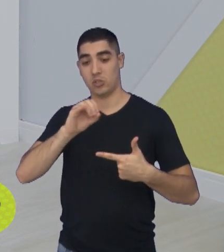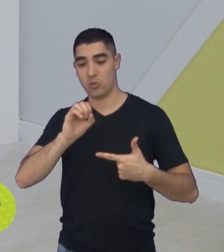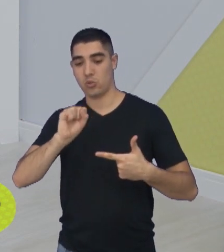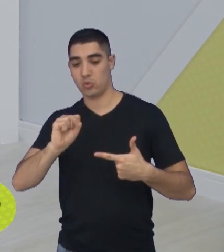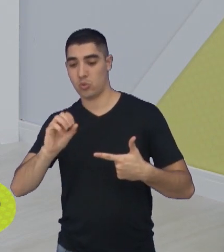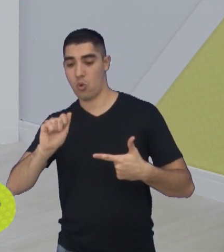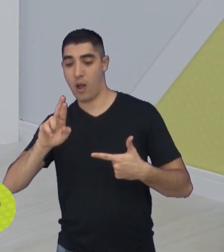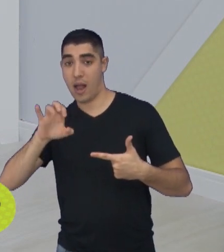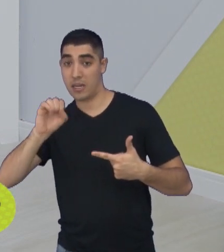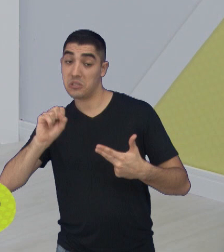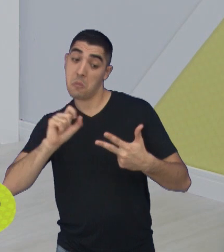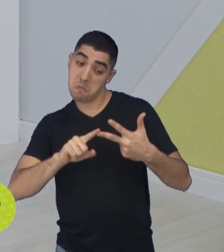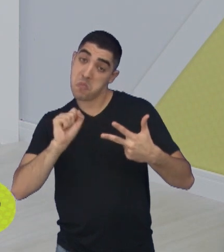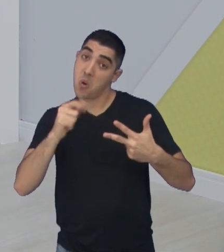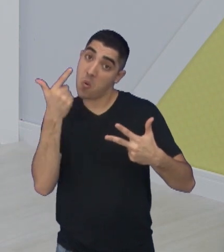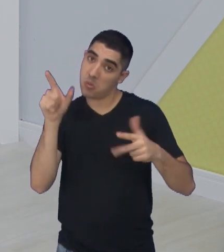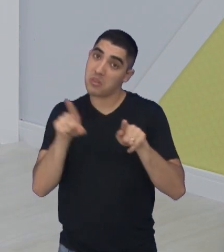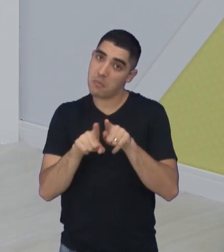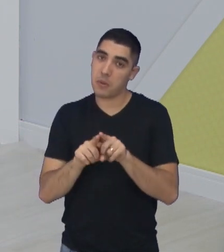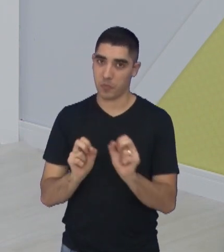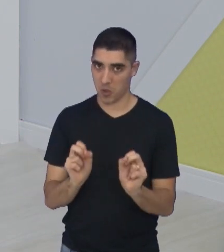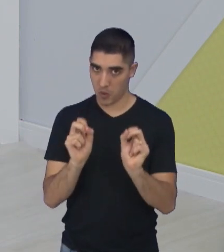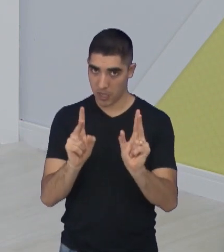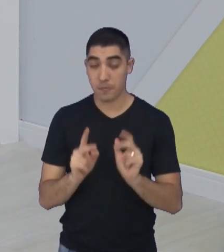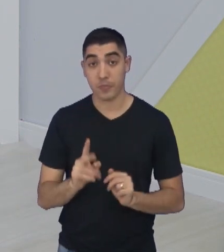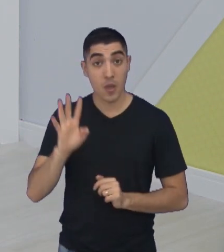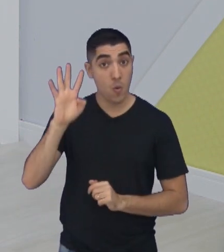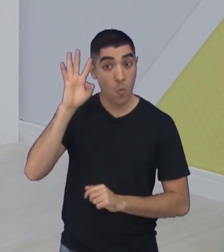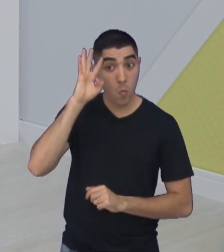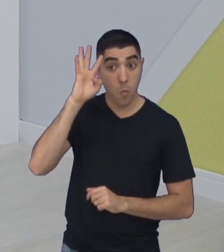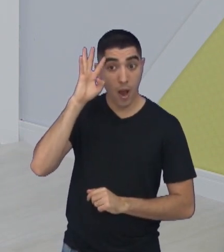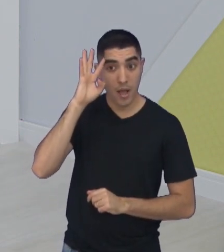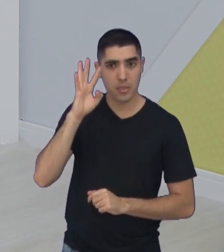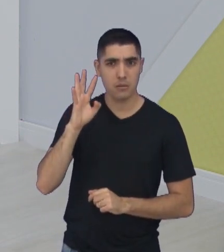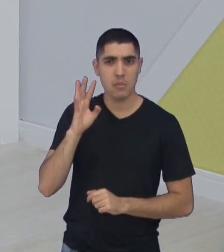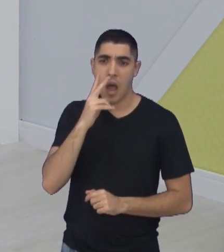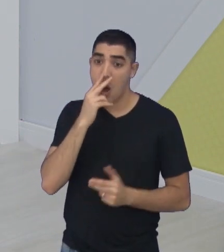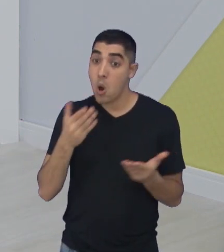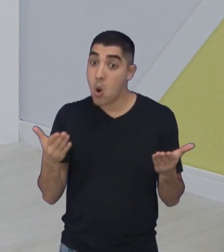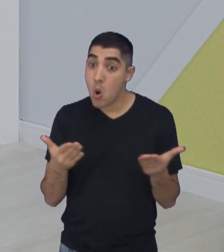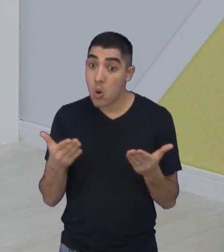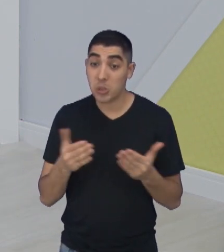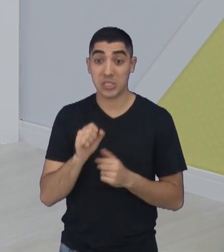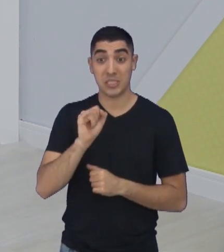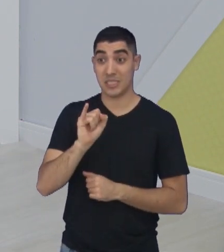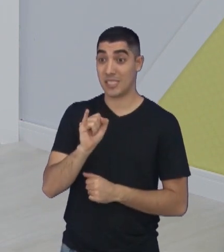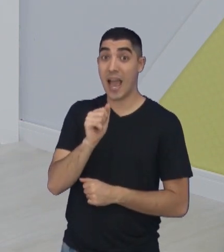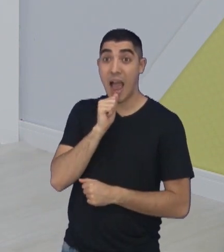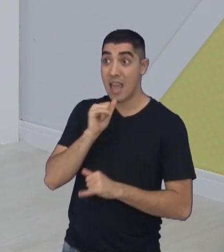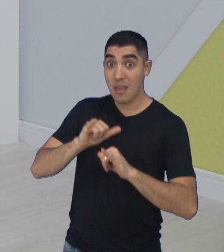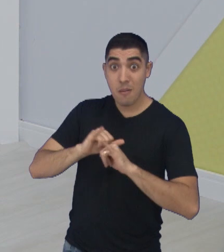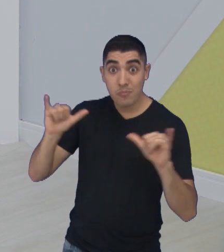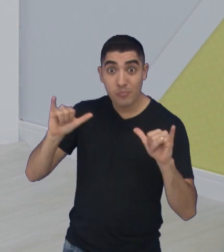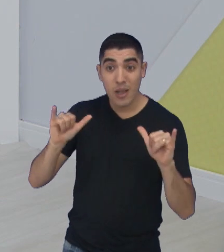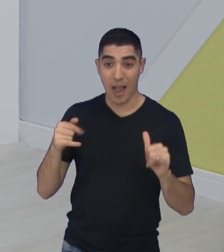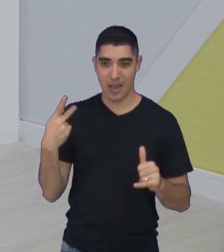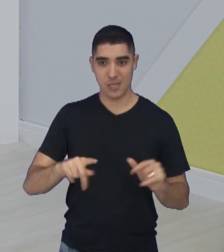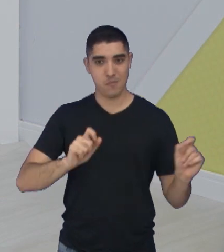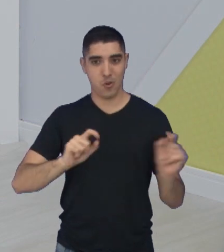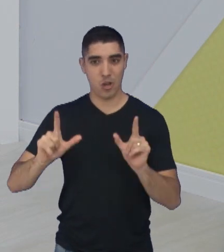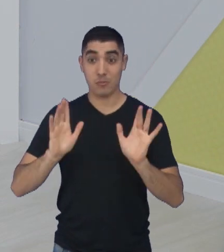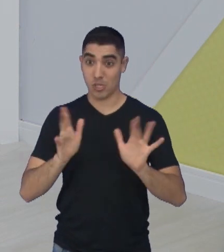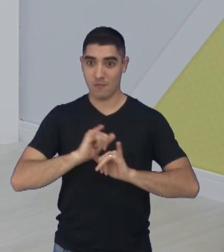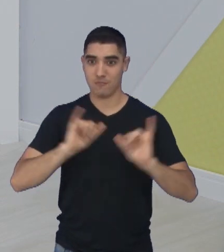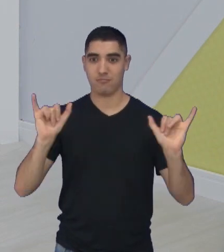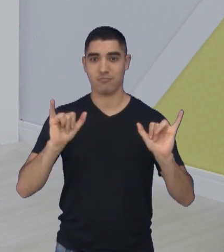dirigir o São José, daqui para frente, está certo? Quarta-feira, sem dúvida alguma, ainda hoje, se de repente, anunciarem ainda hoje, você vai saber aqui no Hora do